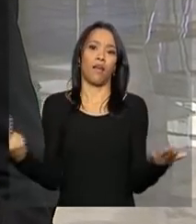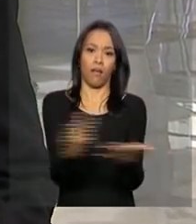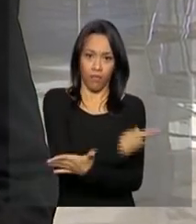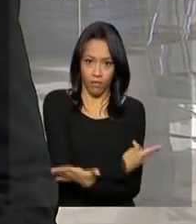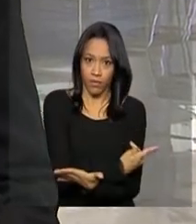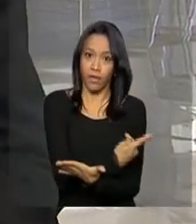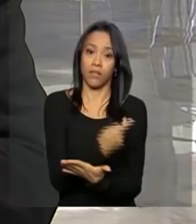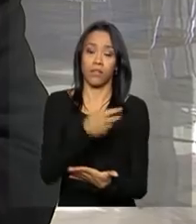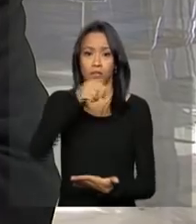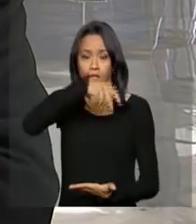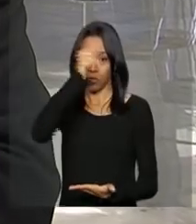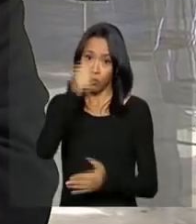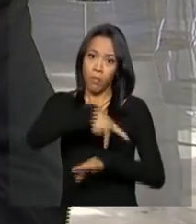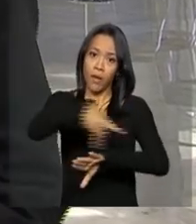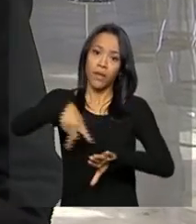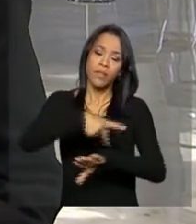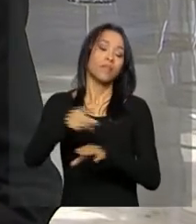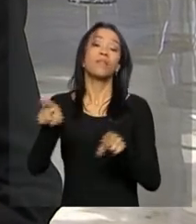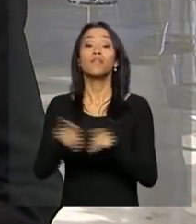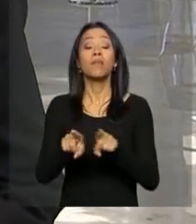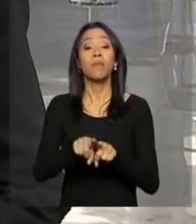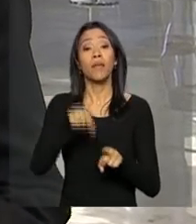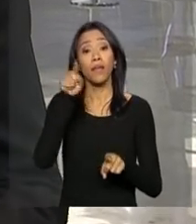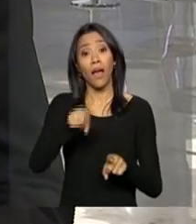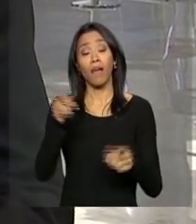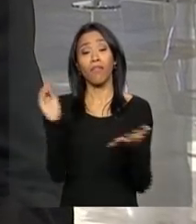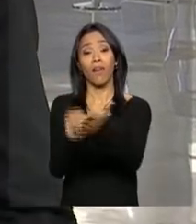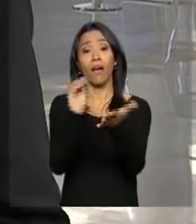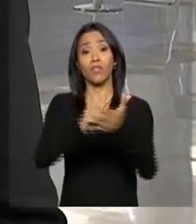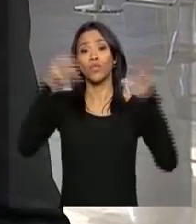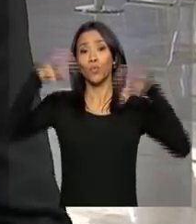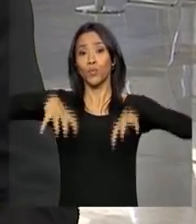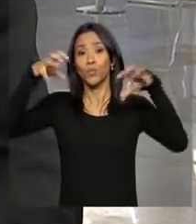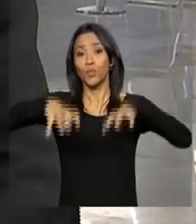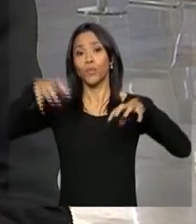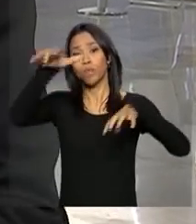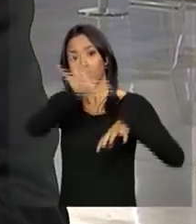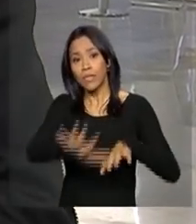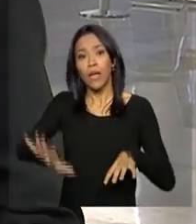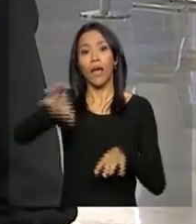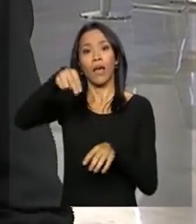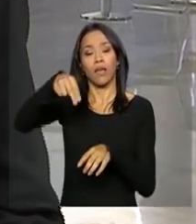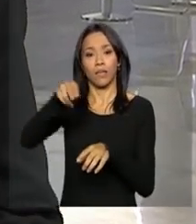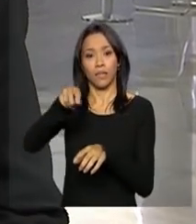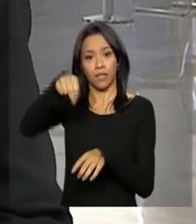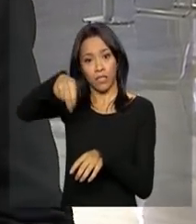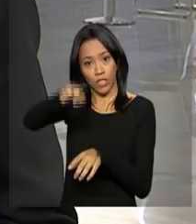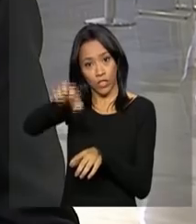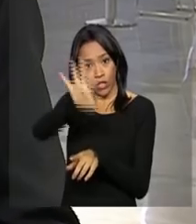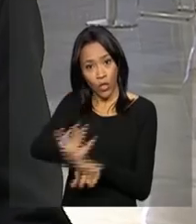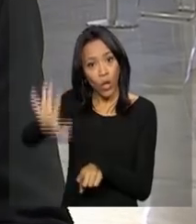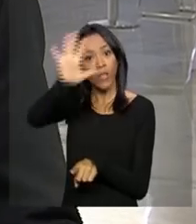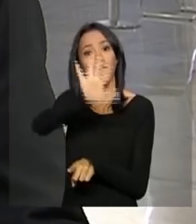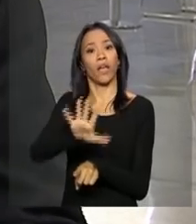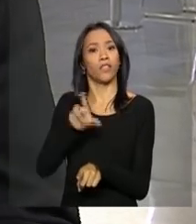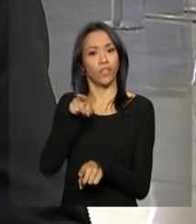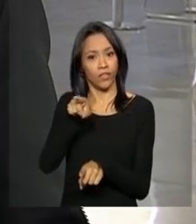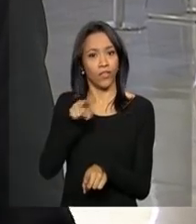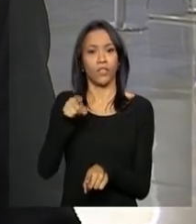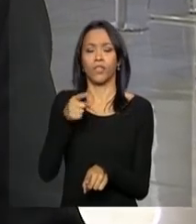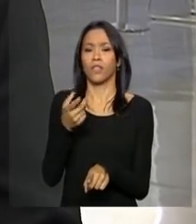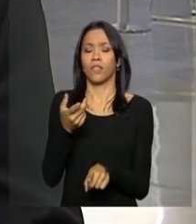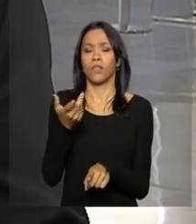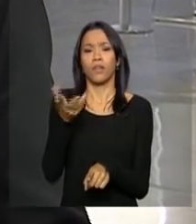secas no país e os impactos da estiagem sobre a região nordeste, especificamente a região nordeste,